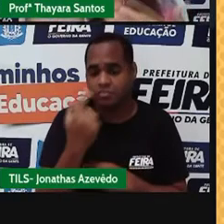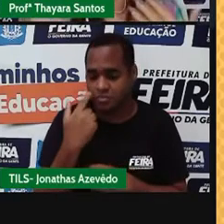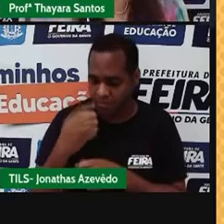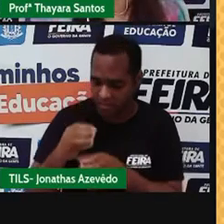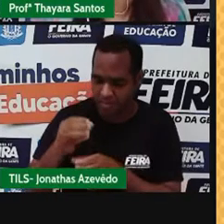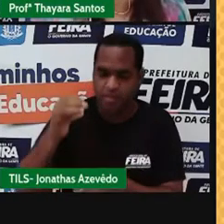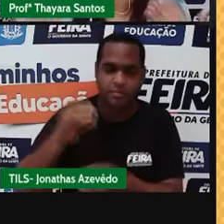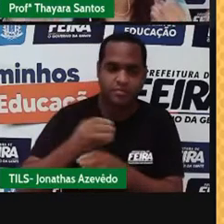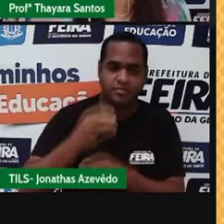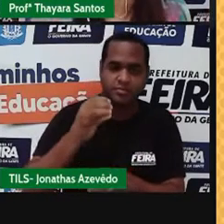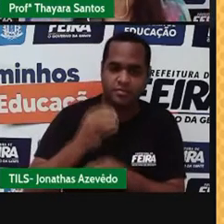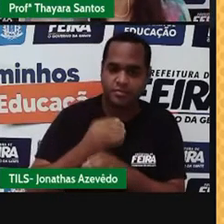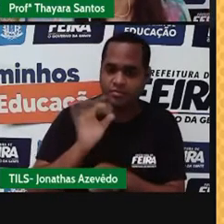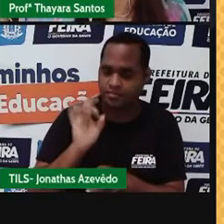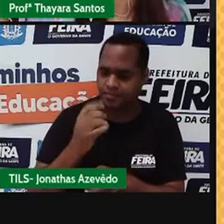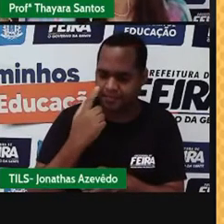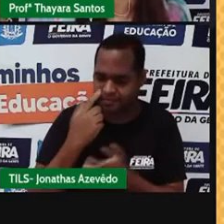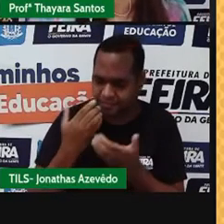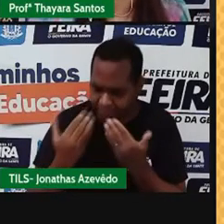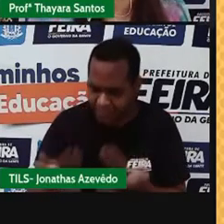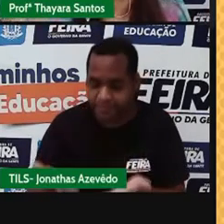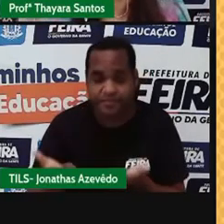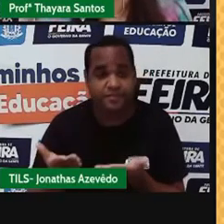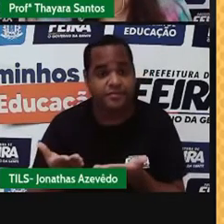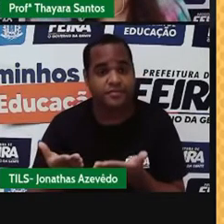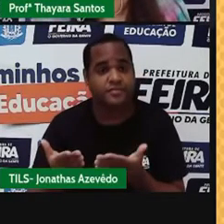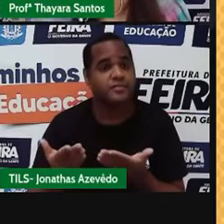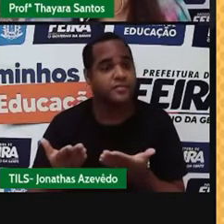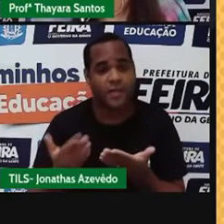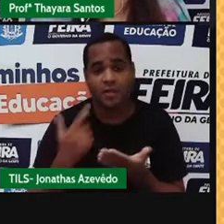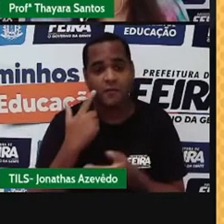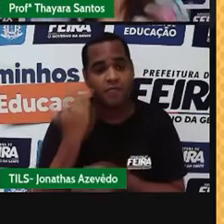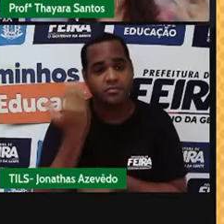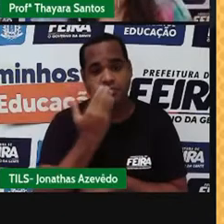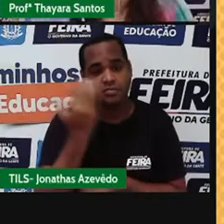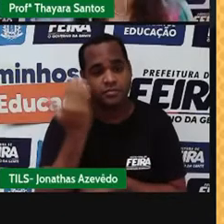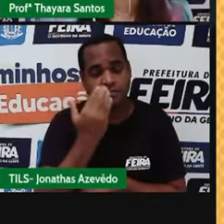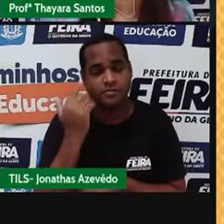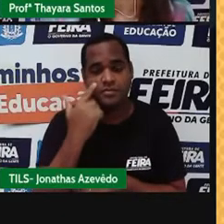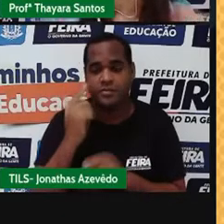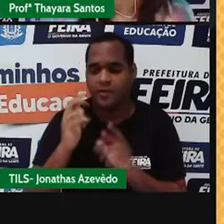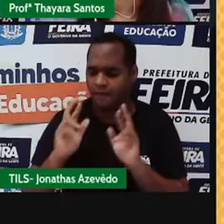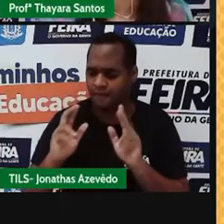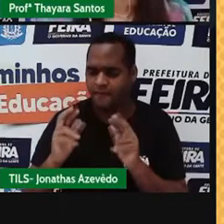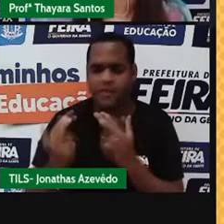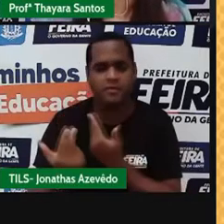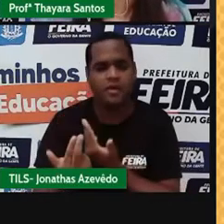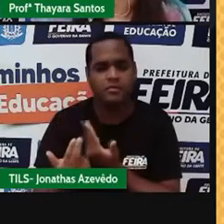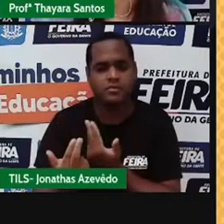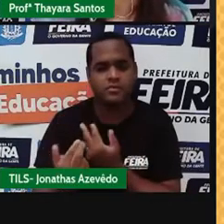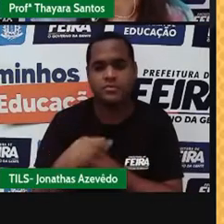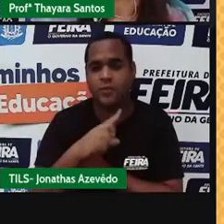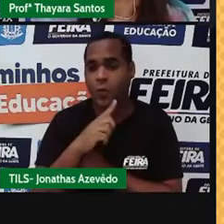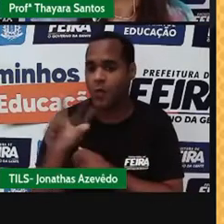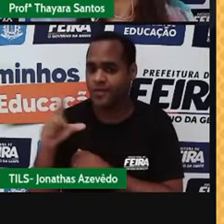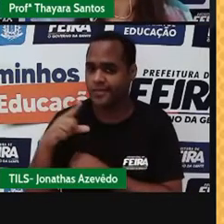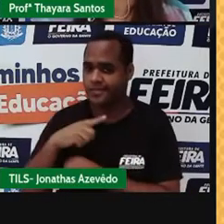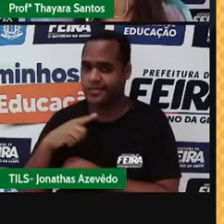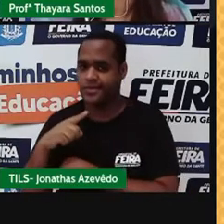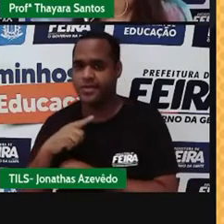enxerga só uma coisa, a gente não vê onde está o açúcar e onde está a água, onde está o álcool, onde está a água. Já as misturas